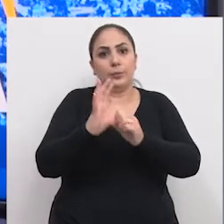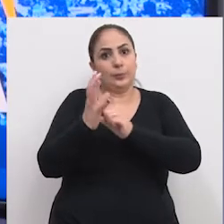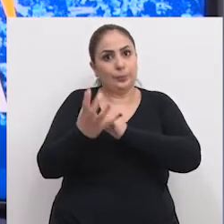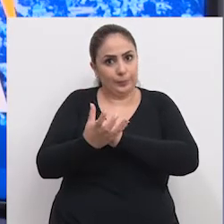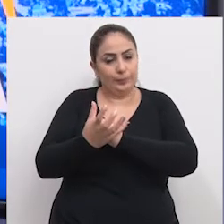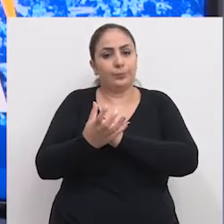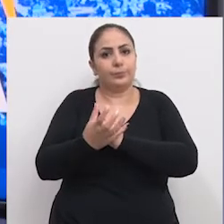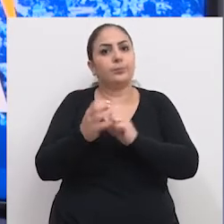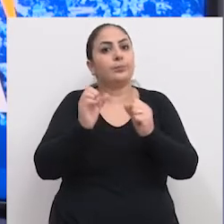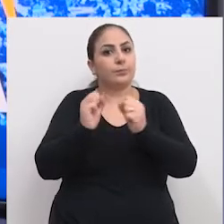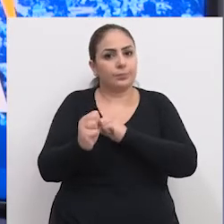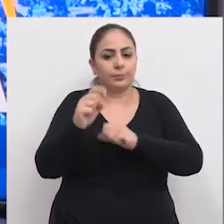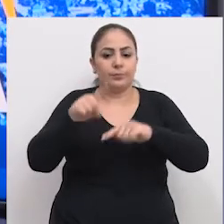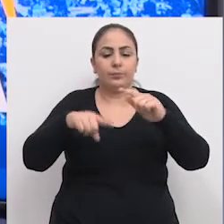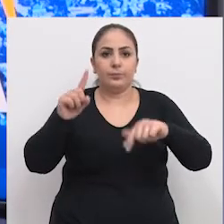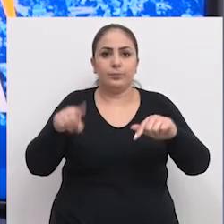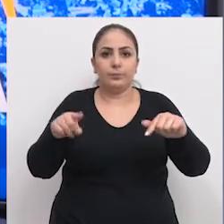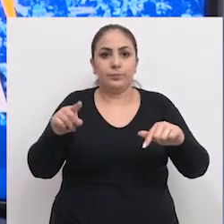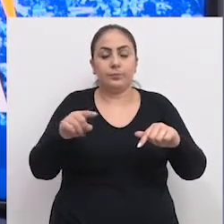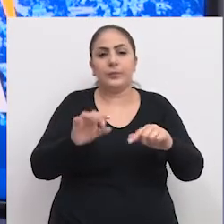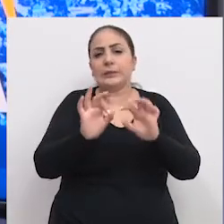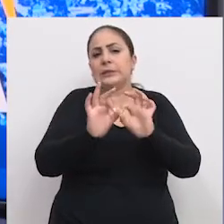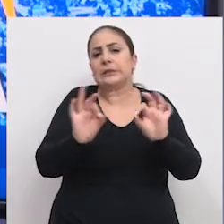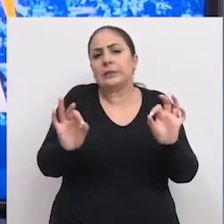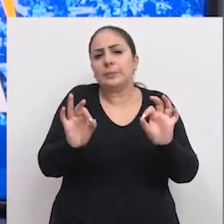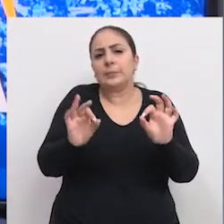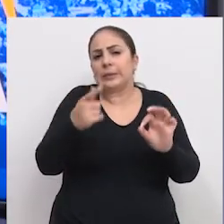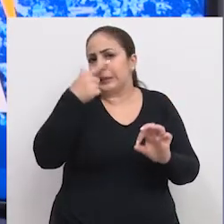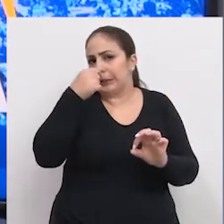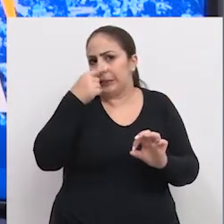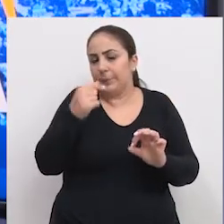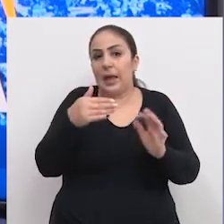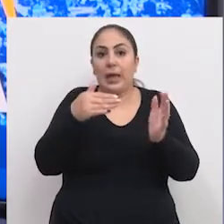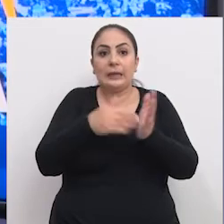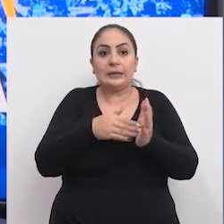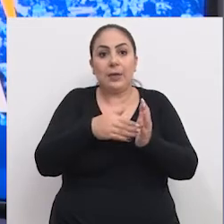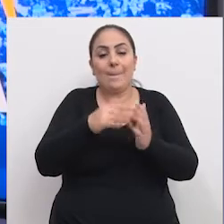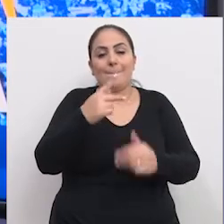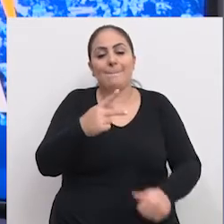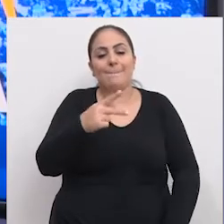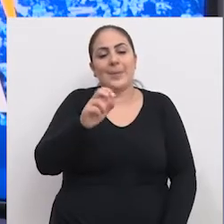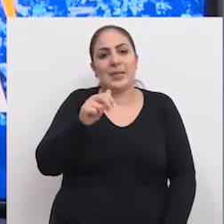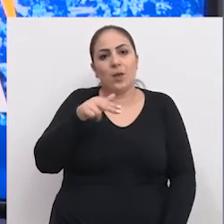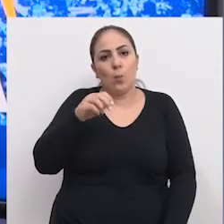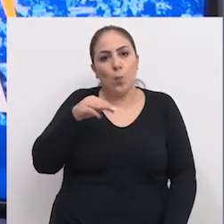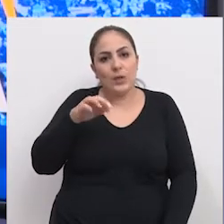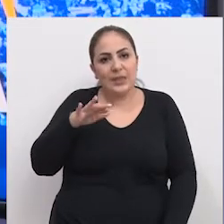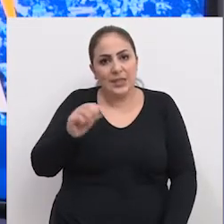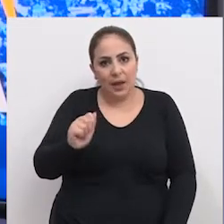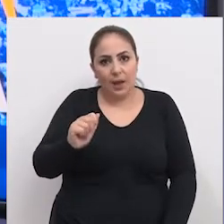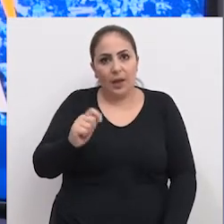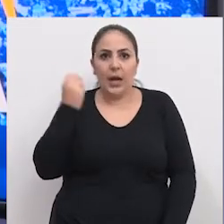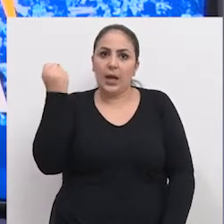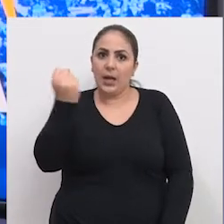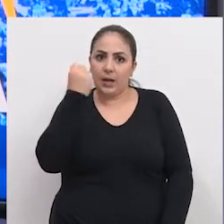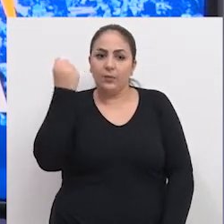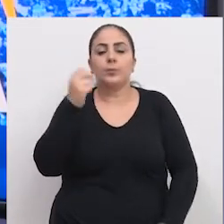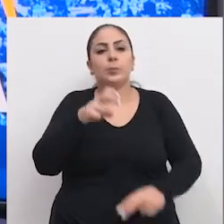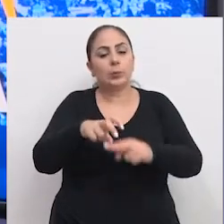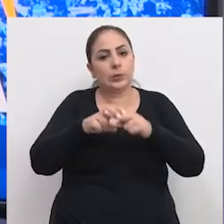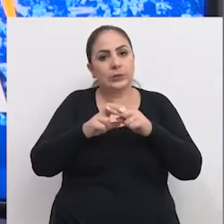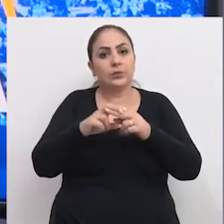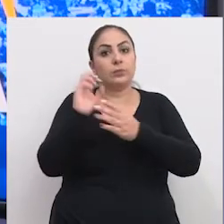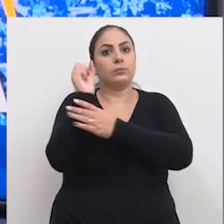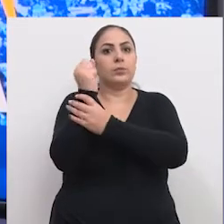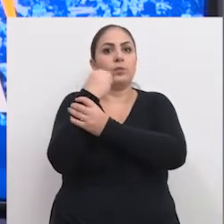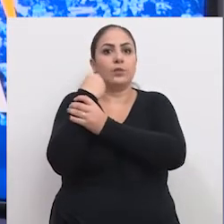pela Covid-19 podem variar de um simples resfriado até uma pneumonia severa. Neste caso, o